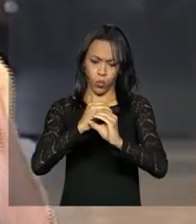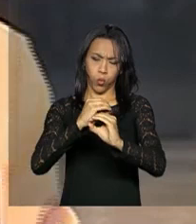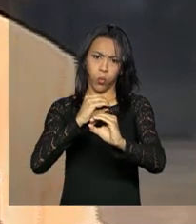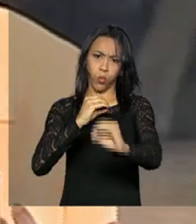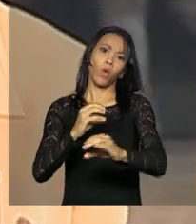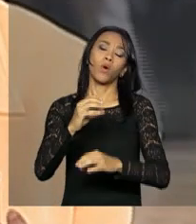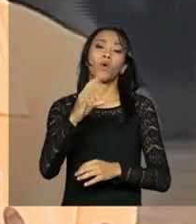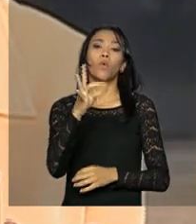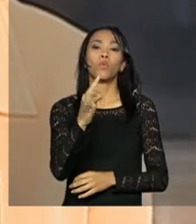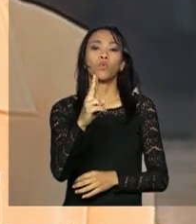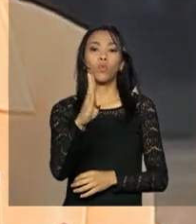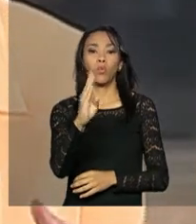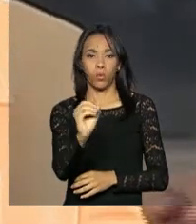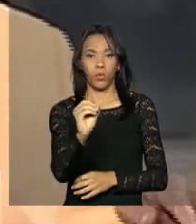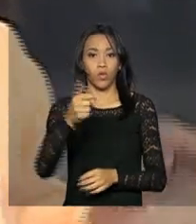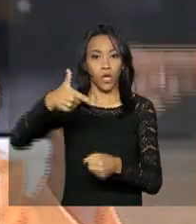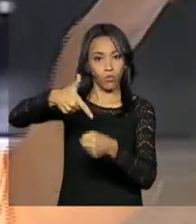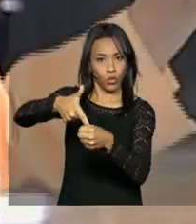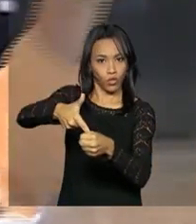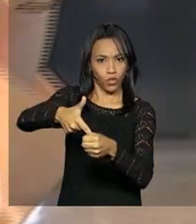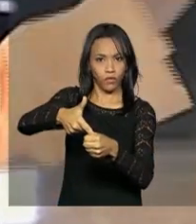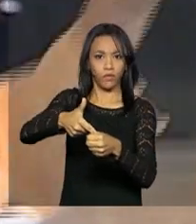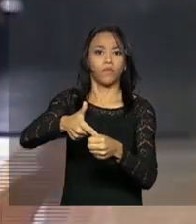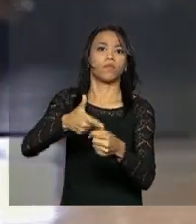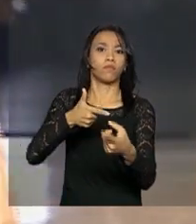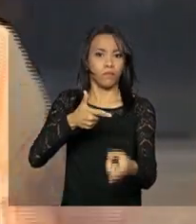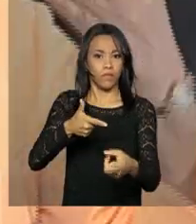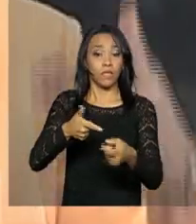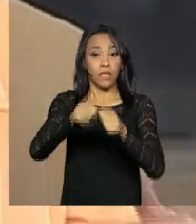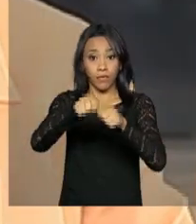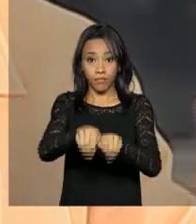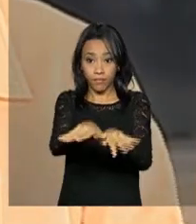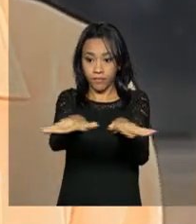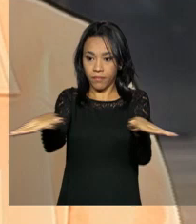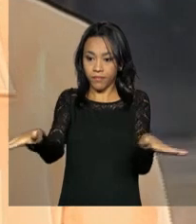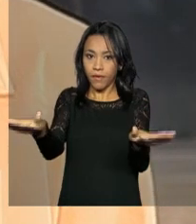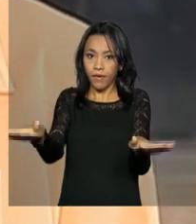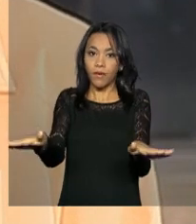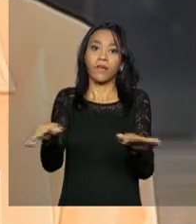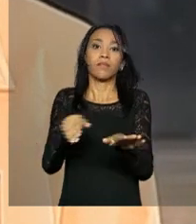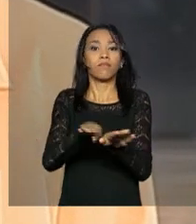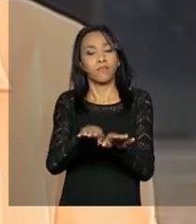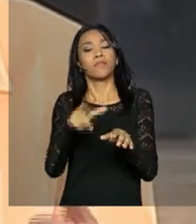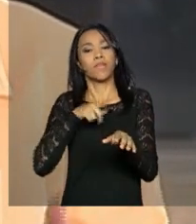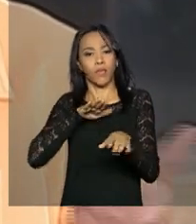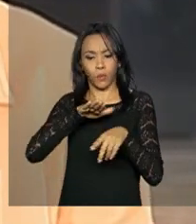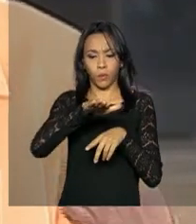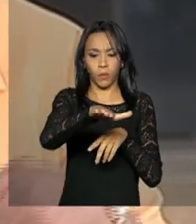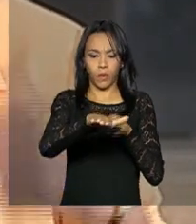recebe o combustível e tem nas asas todo o sistema para também